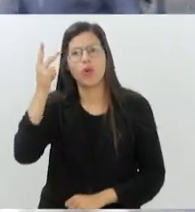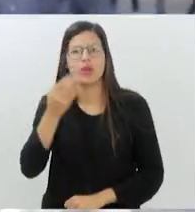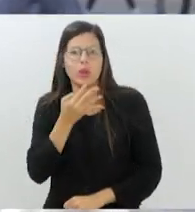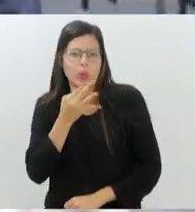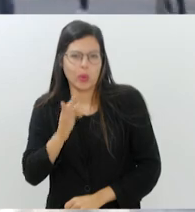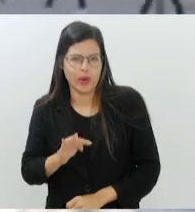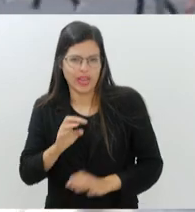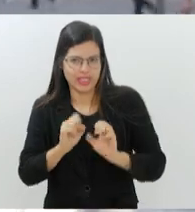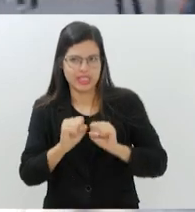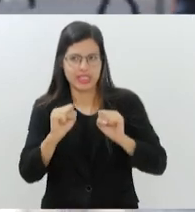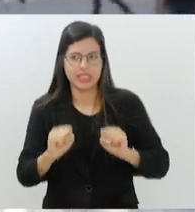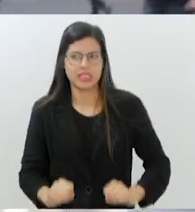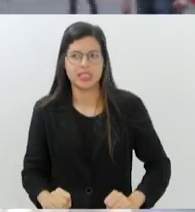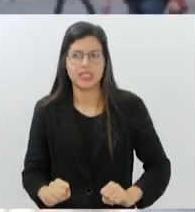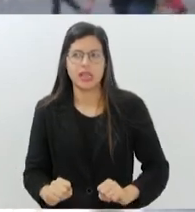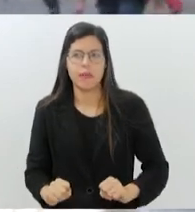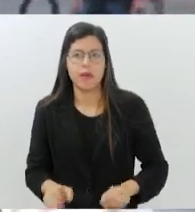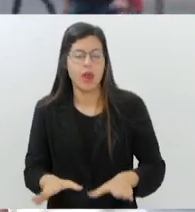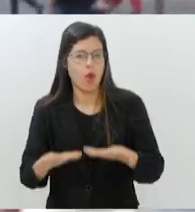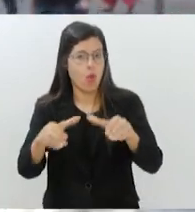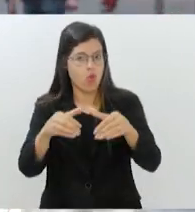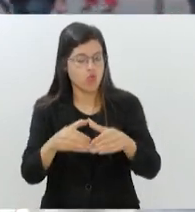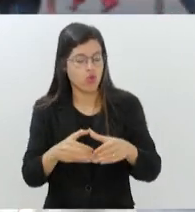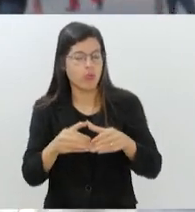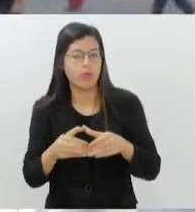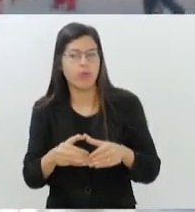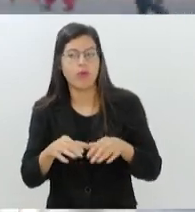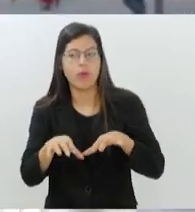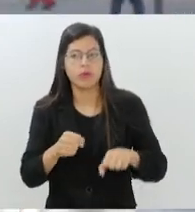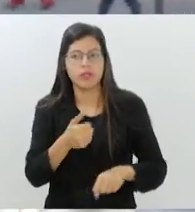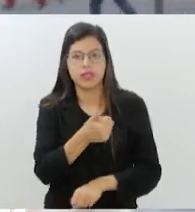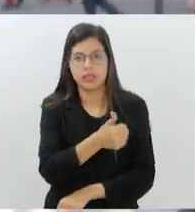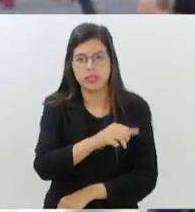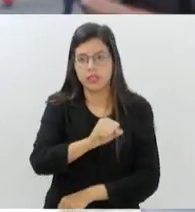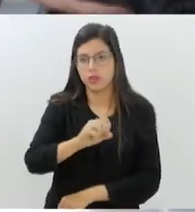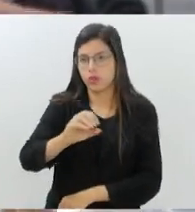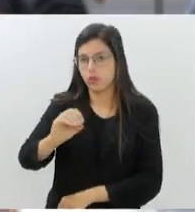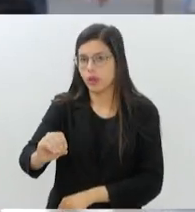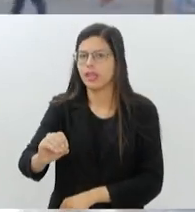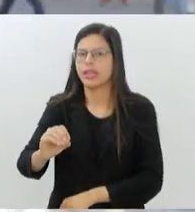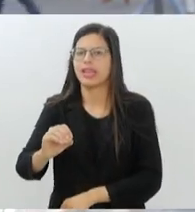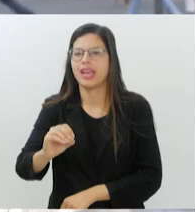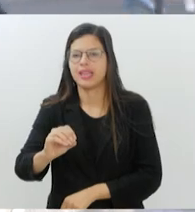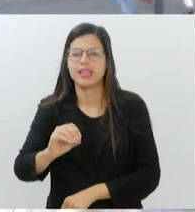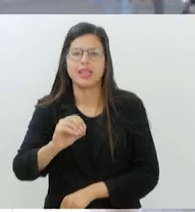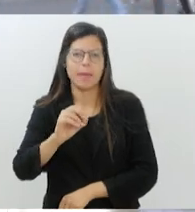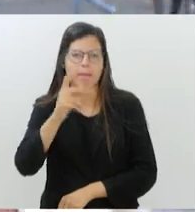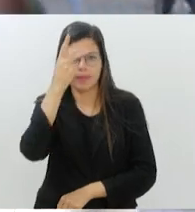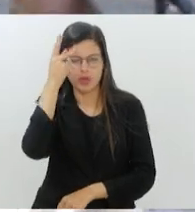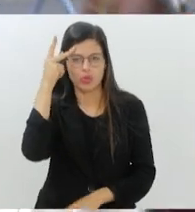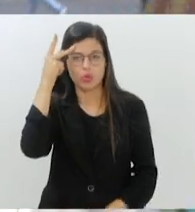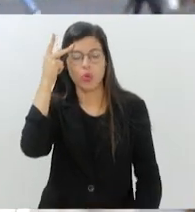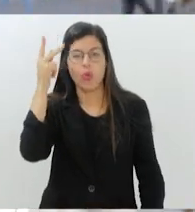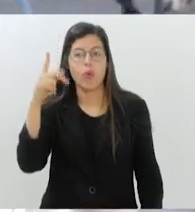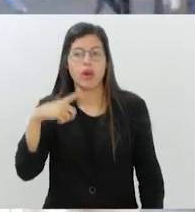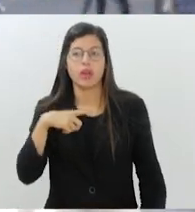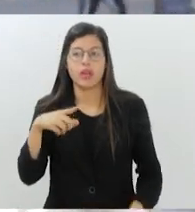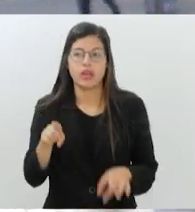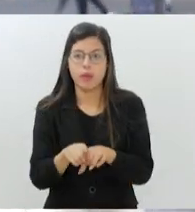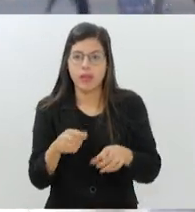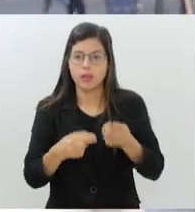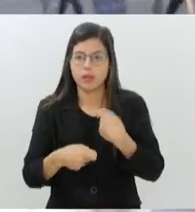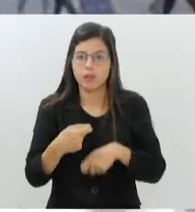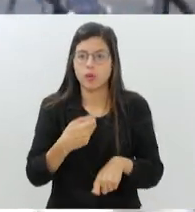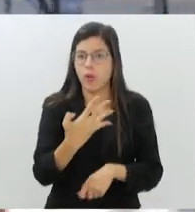Irmandade, ela é uma Irmandade formada hoje por cerca de 180 irmãos, e uma mesa administrativa de 45 irmãos,